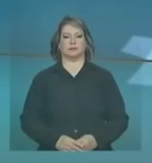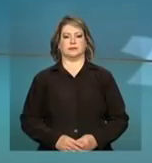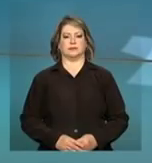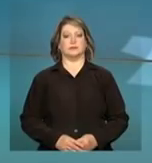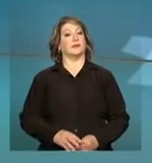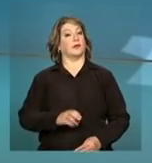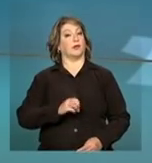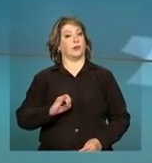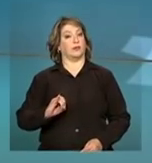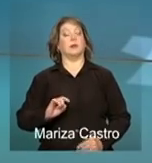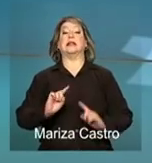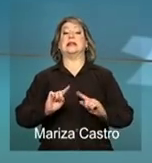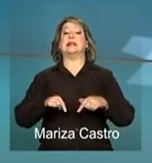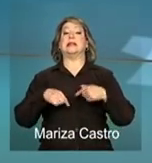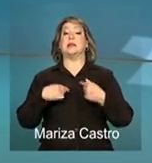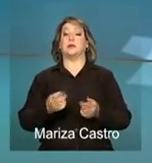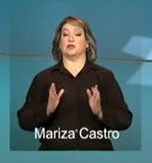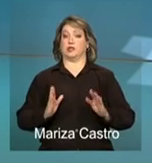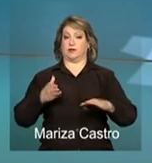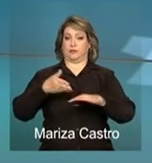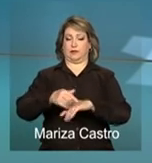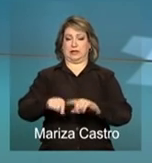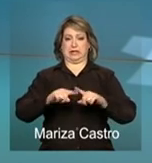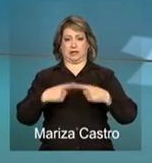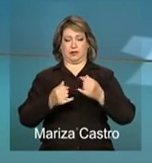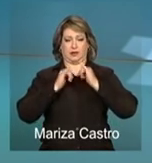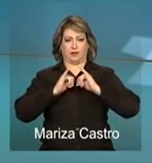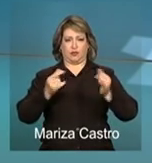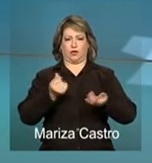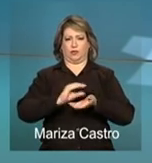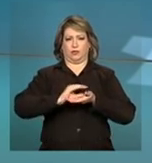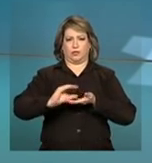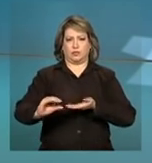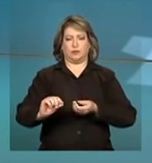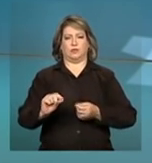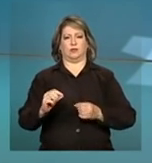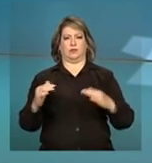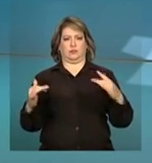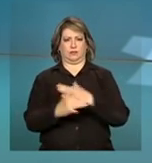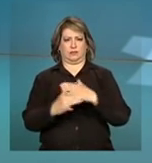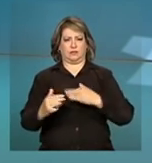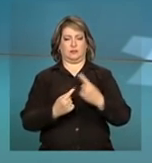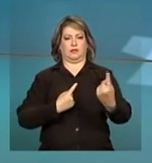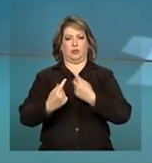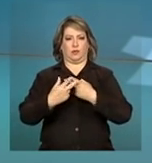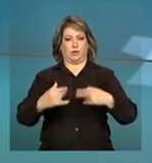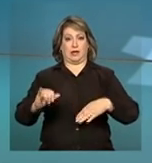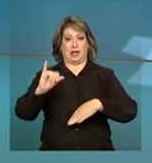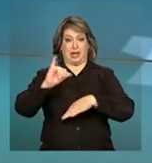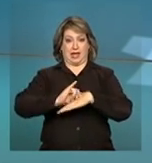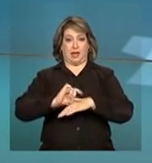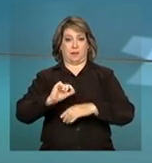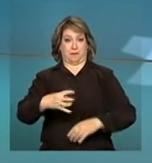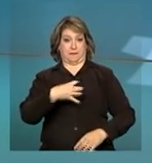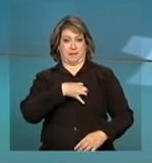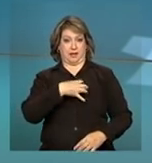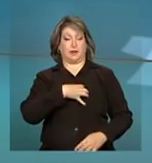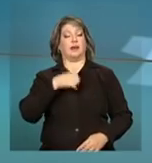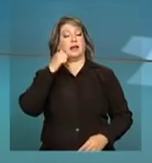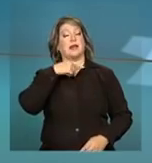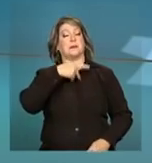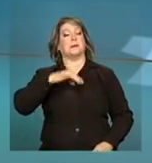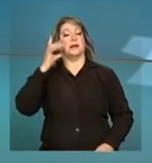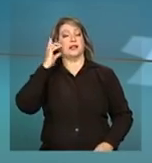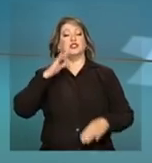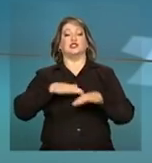Olá, após participar de cerimônia de anúncios de investimentos em mobilidade urbana na capital baiana, a presidenta Dilma